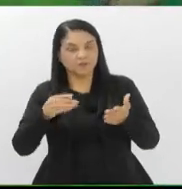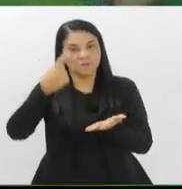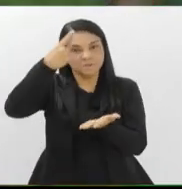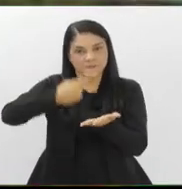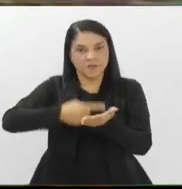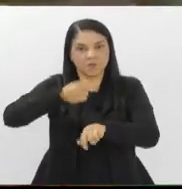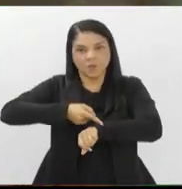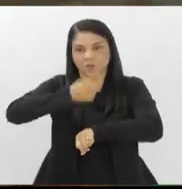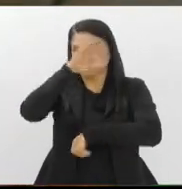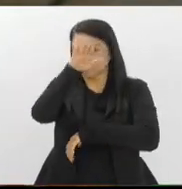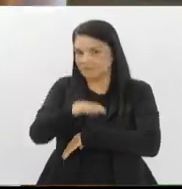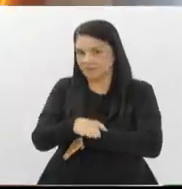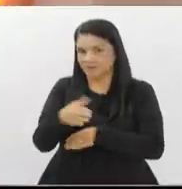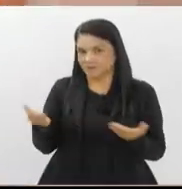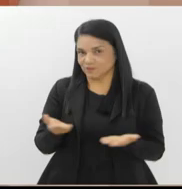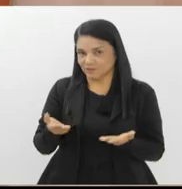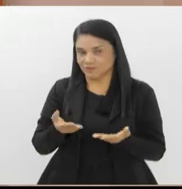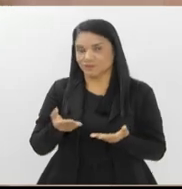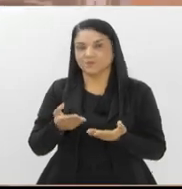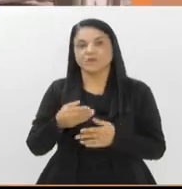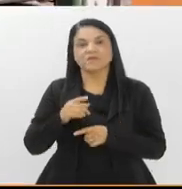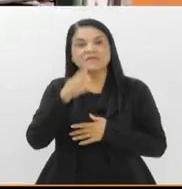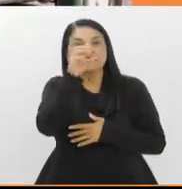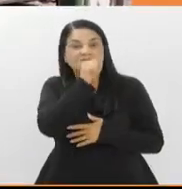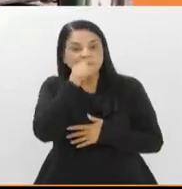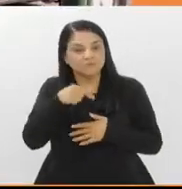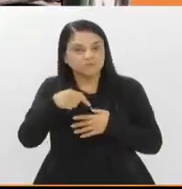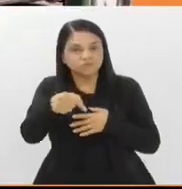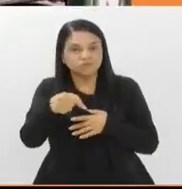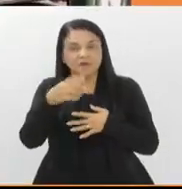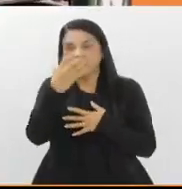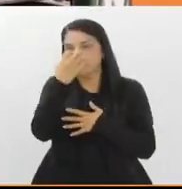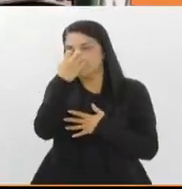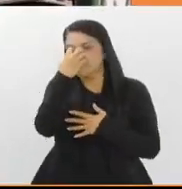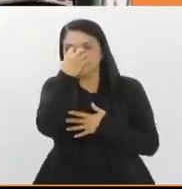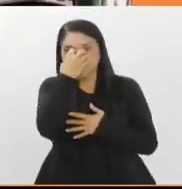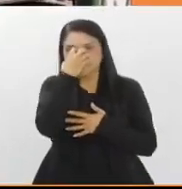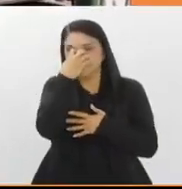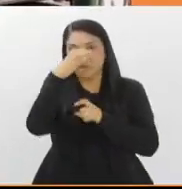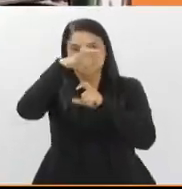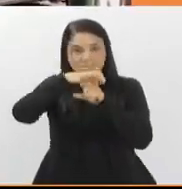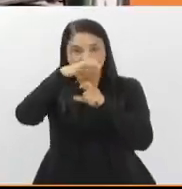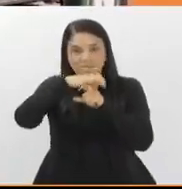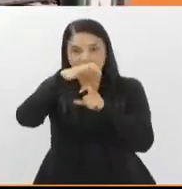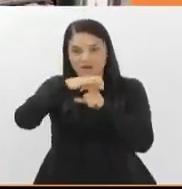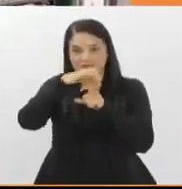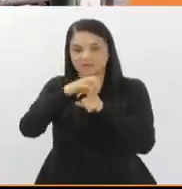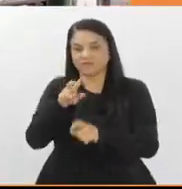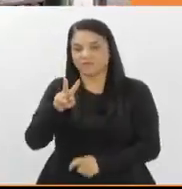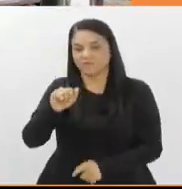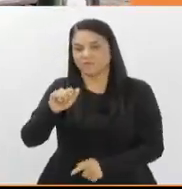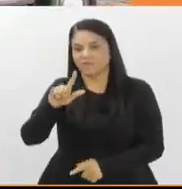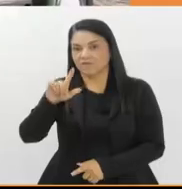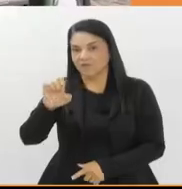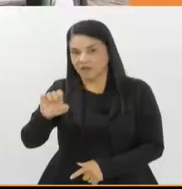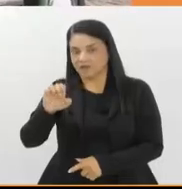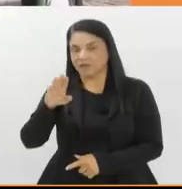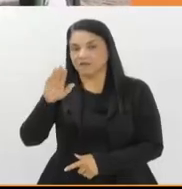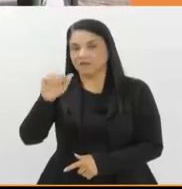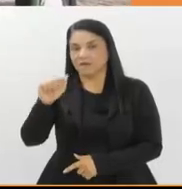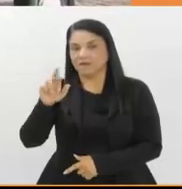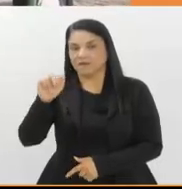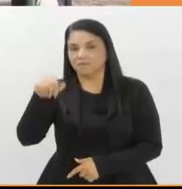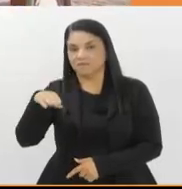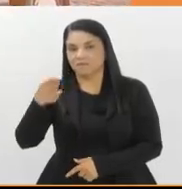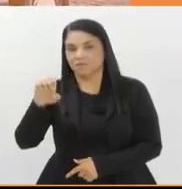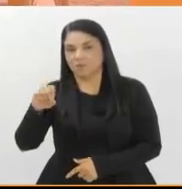uma da tarde. No próximo sábado, tem Palhaçaria Sim Senhor, na Praça do Vale do Carambola, em Petrópolis, na